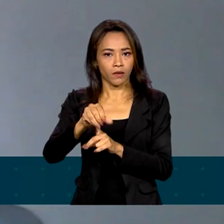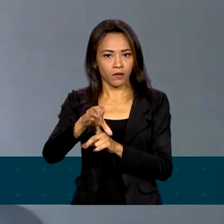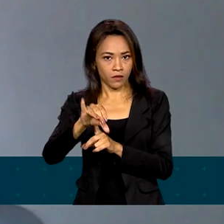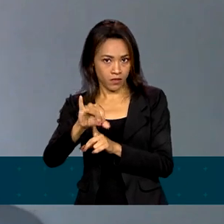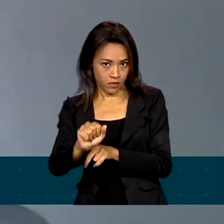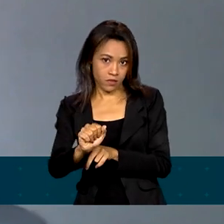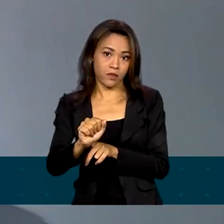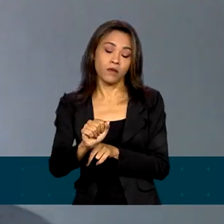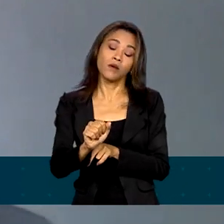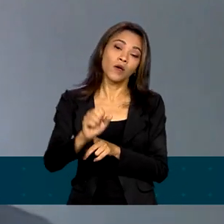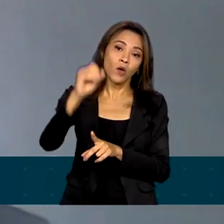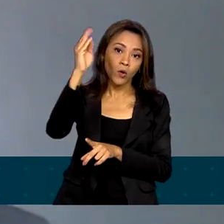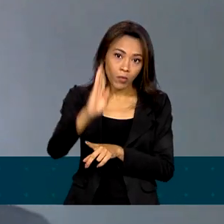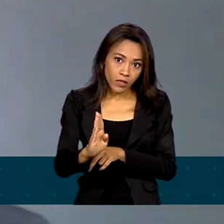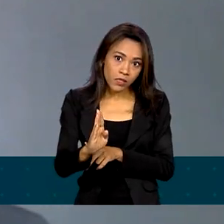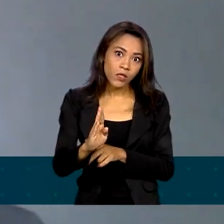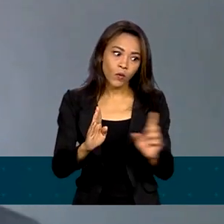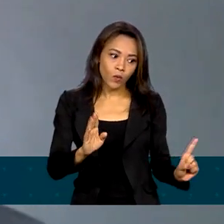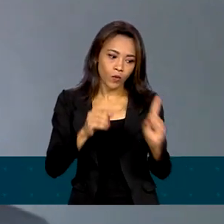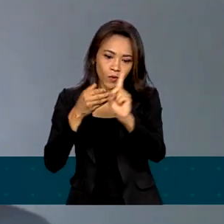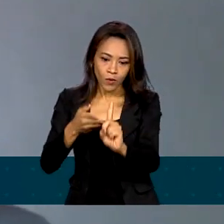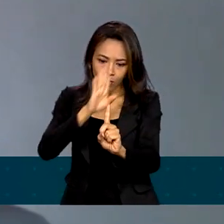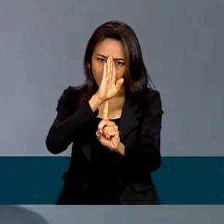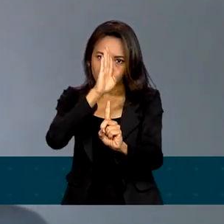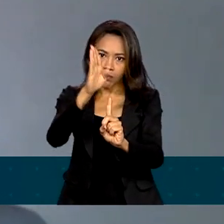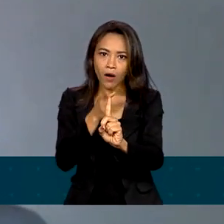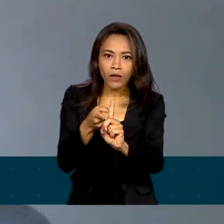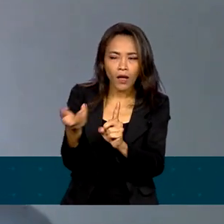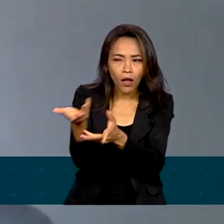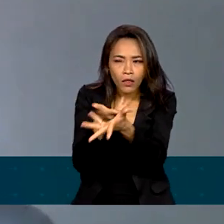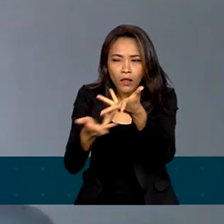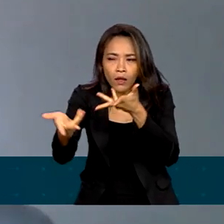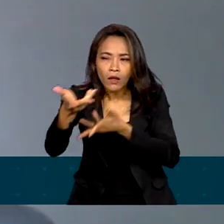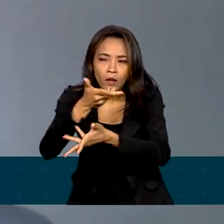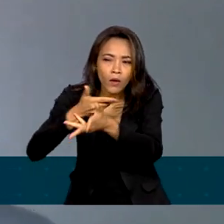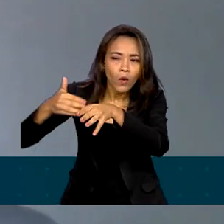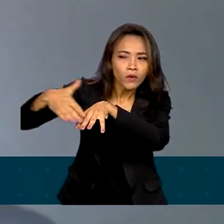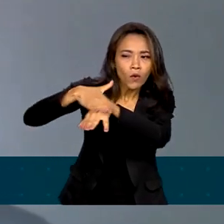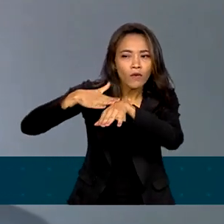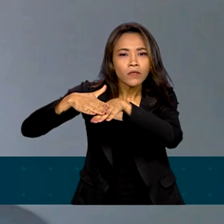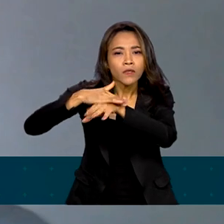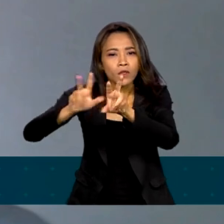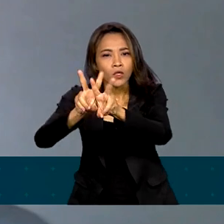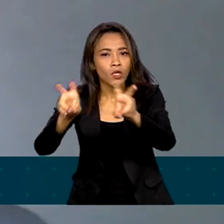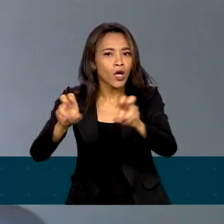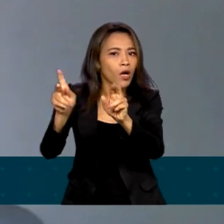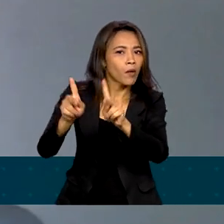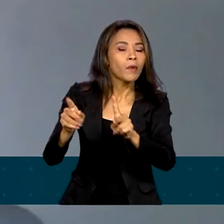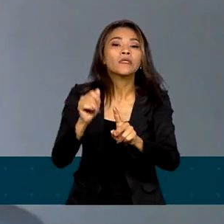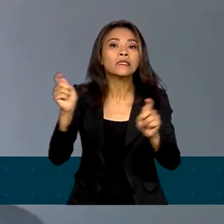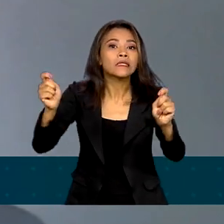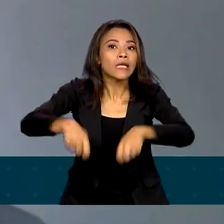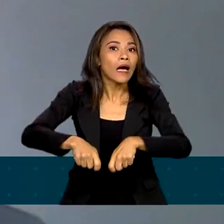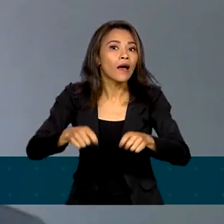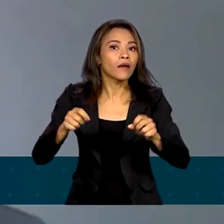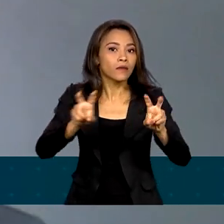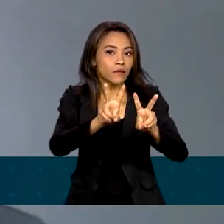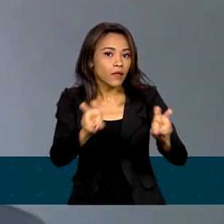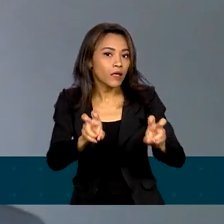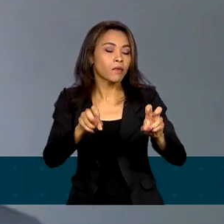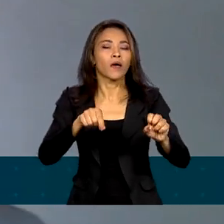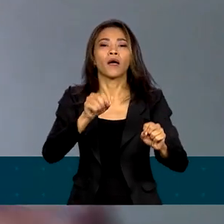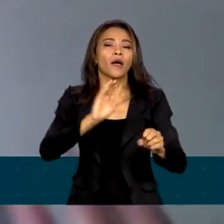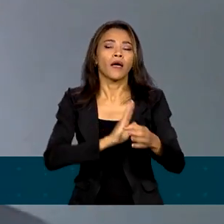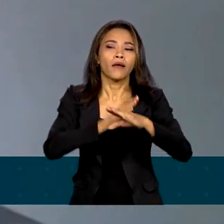protagonistas da resolução do conflito entre Rússia e Ucrânia, há uma chance muito grande de pautas como a reforma do Conselho de